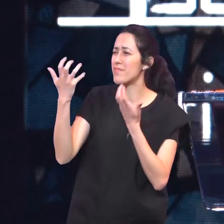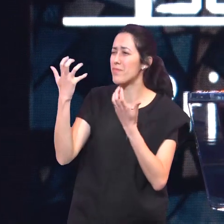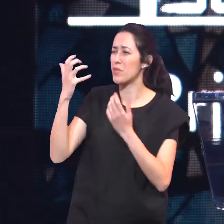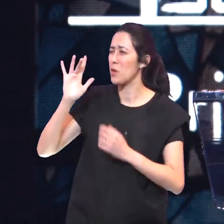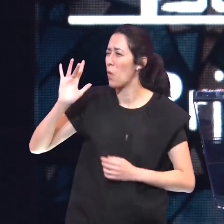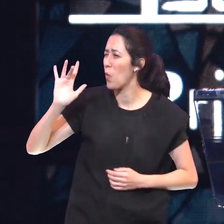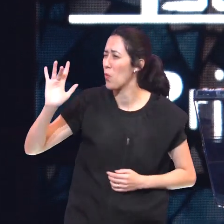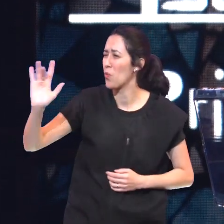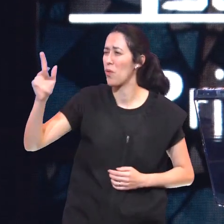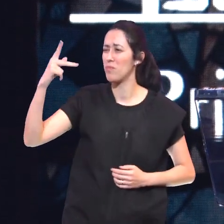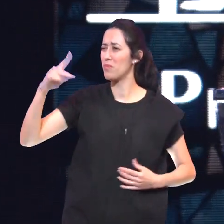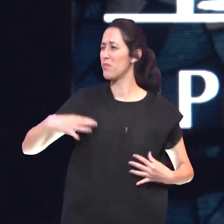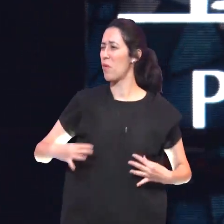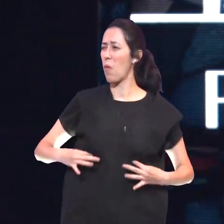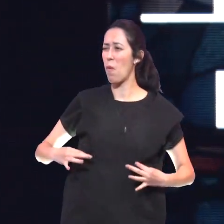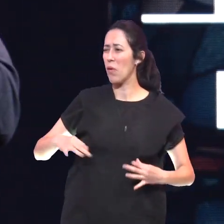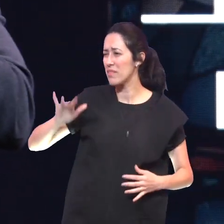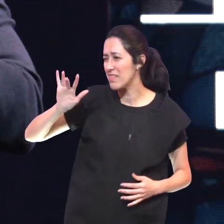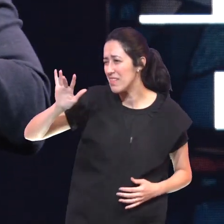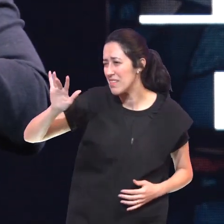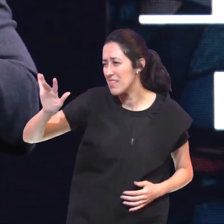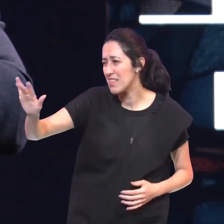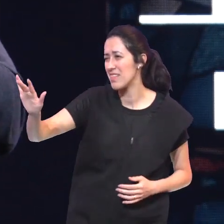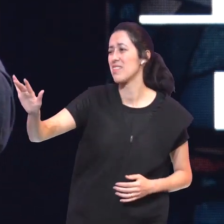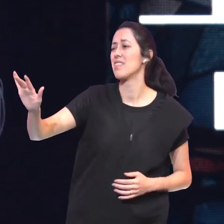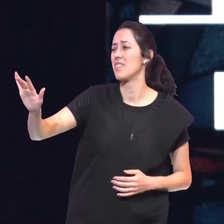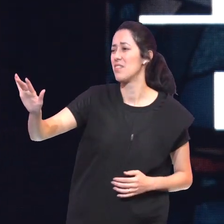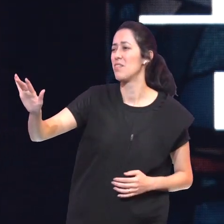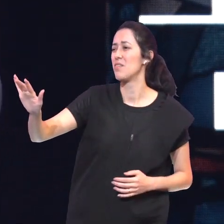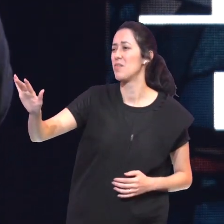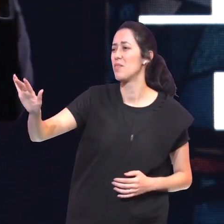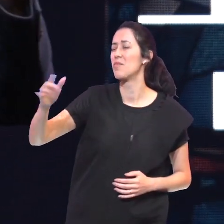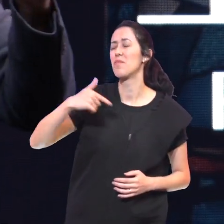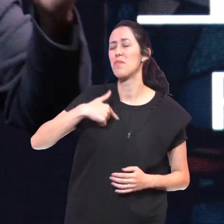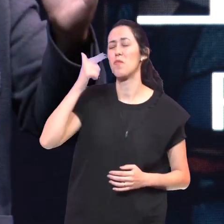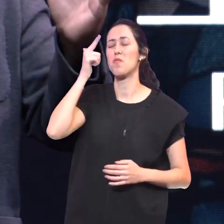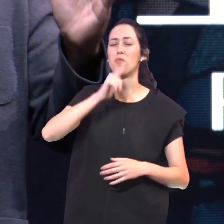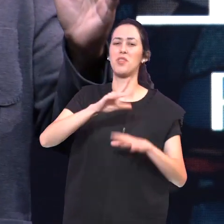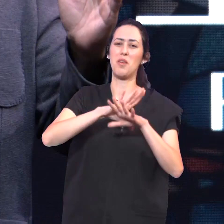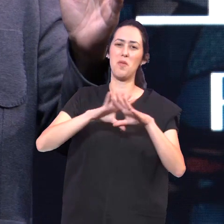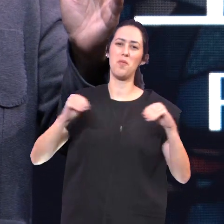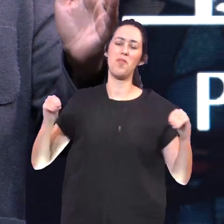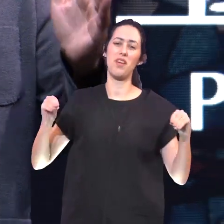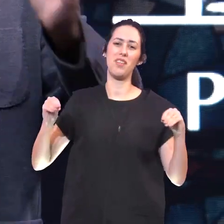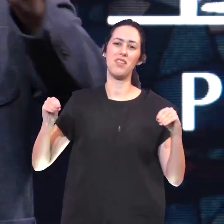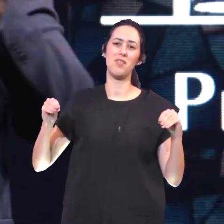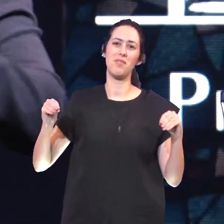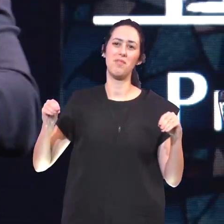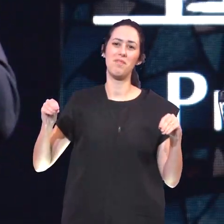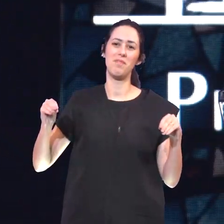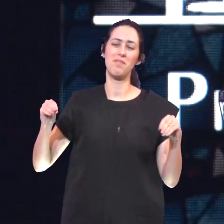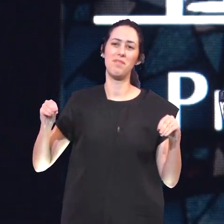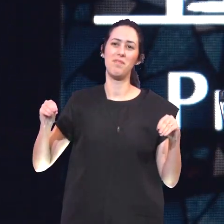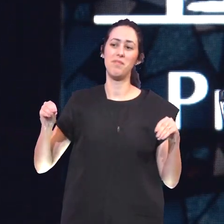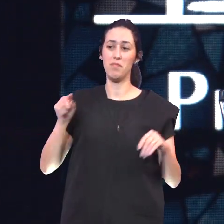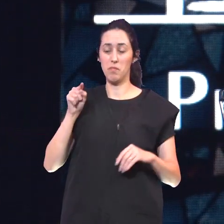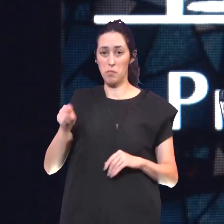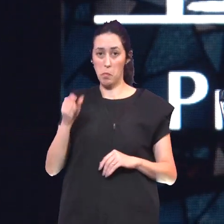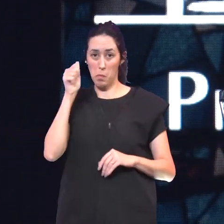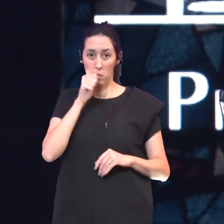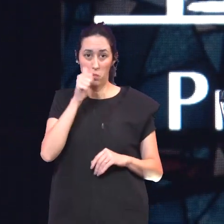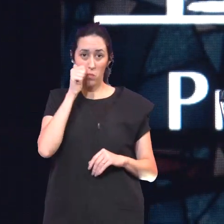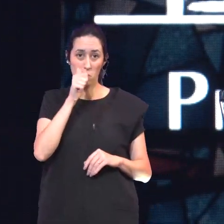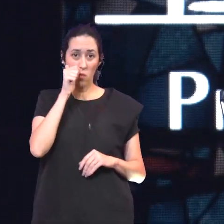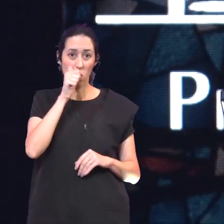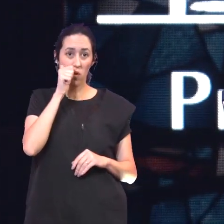Nas orlas Do manto dele Eu vou ser curada A realidade Daquela mulher